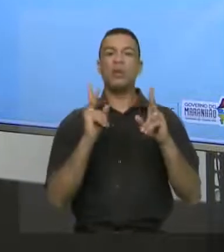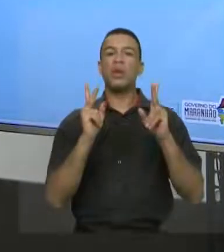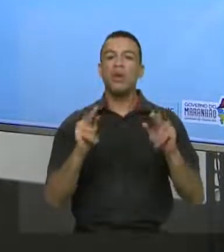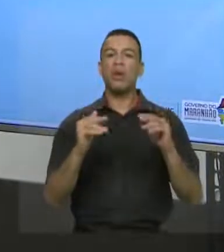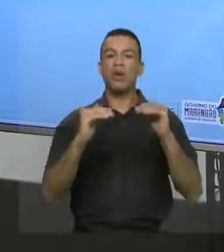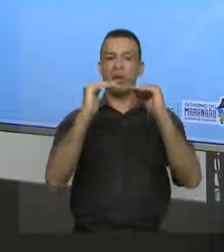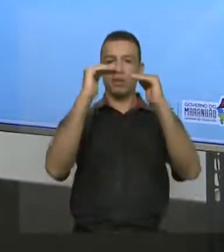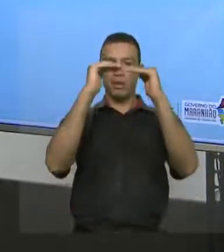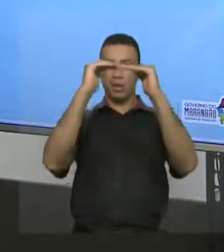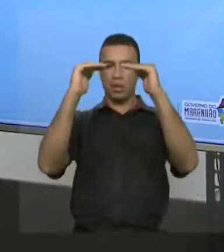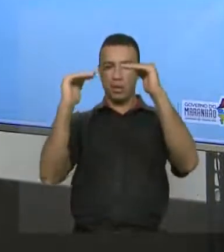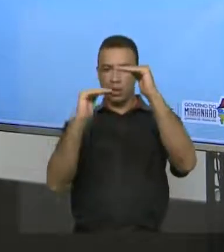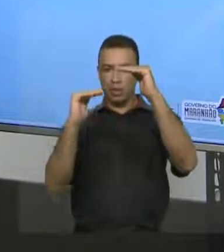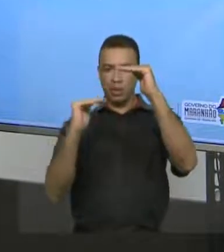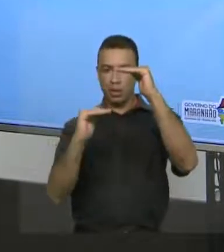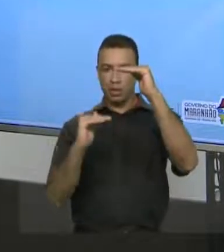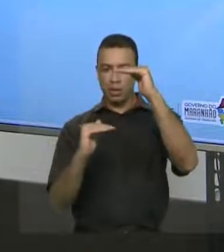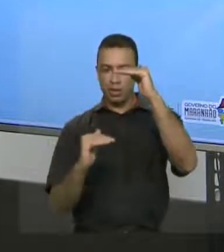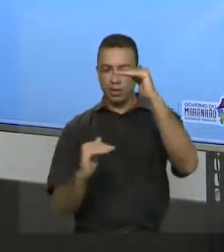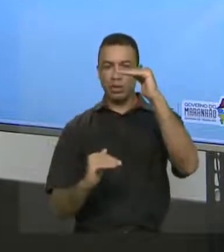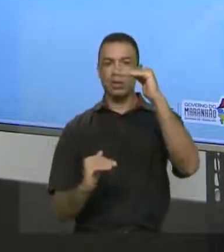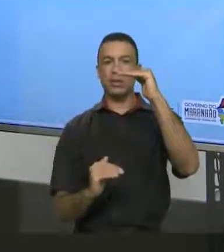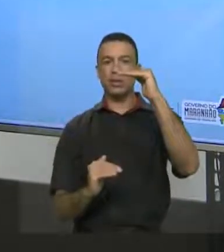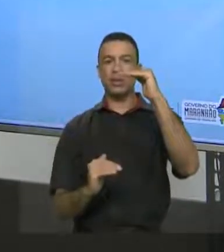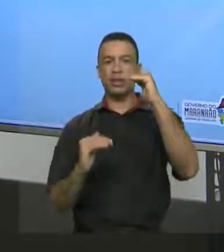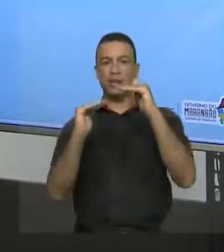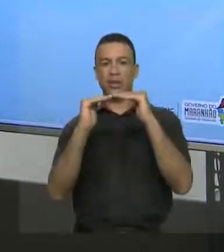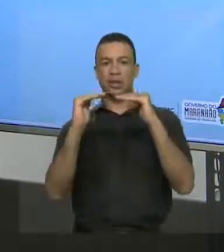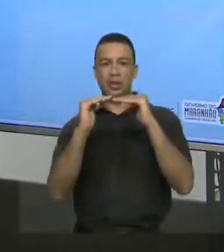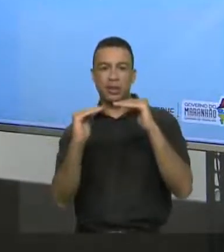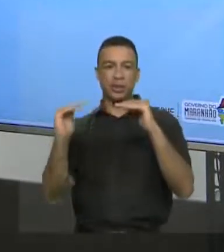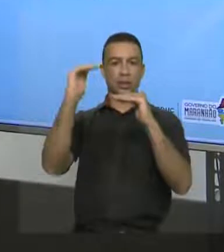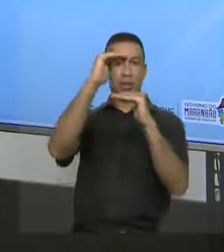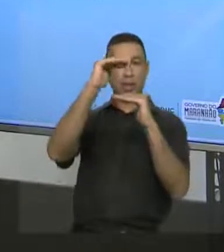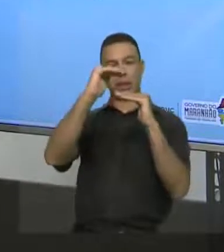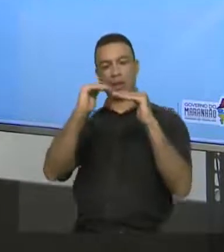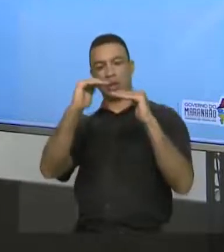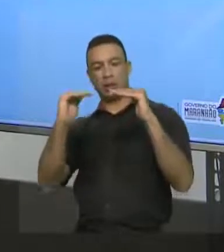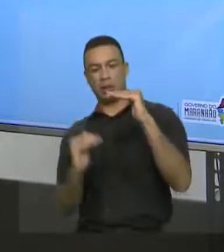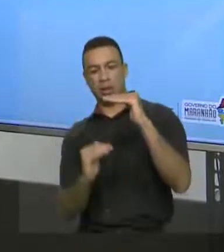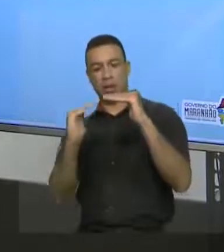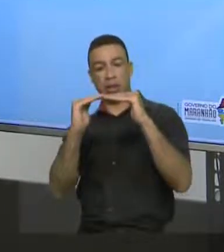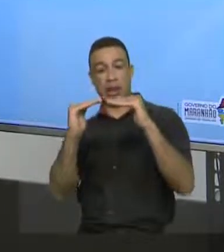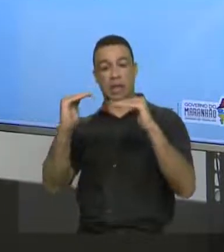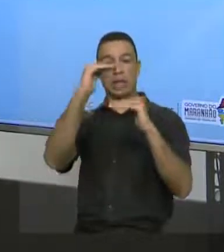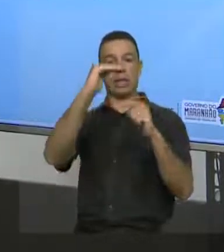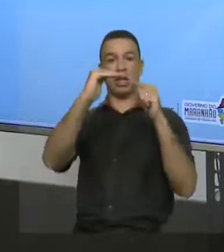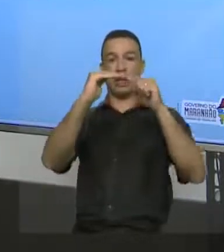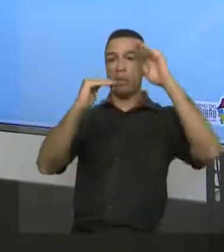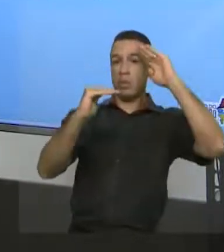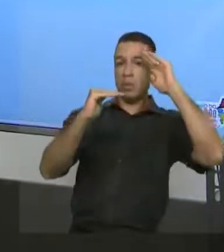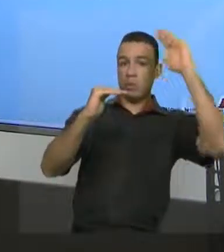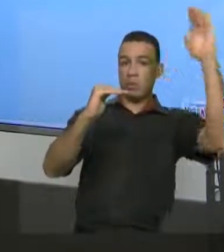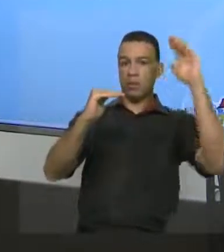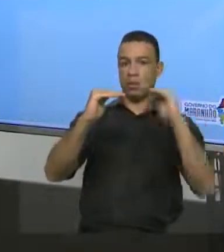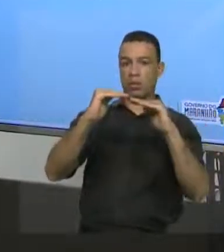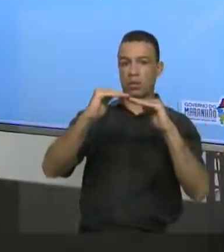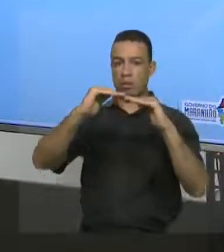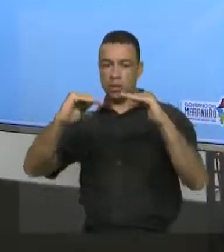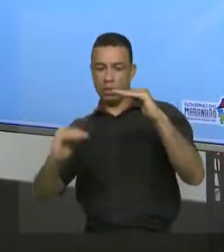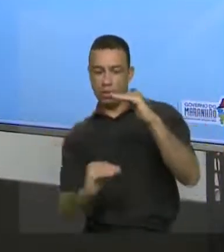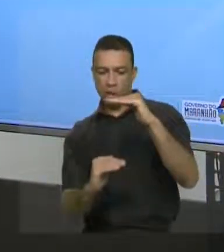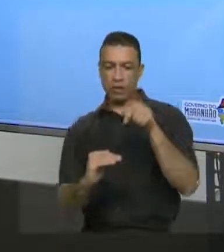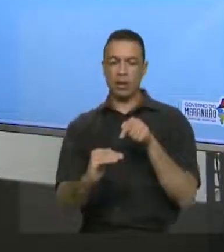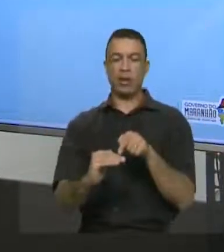A gente sempre relembra a importância de hierarquizar ideias. Pra quê? Pra justamente mostrar que você tem esse